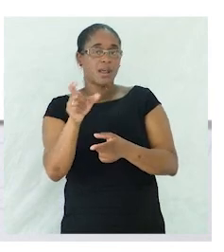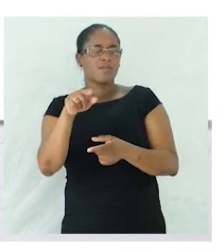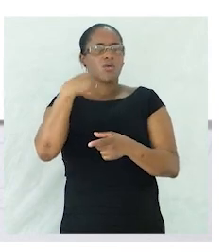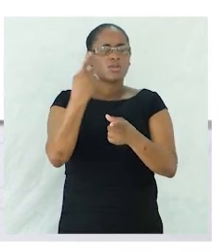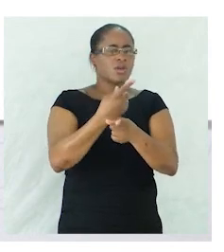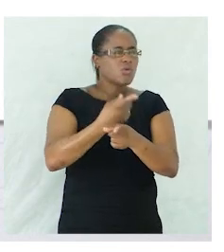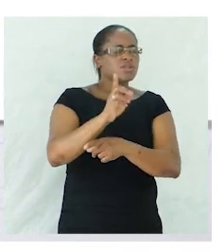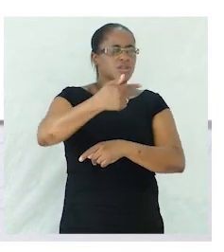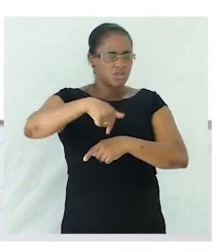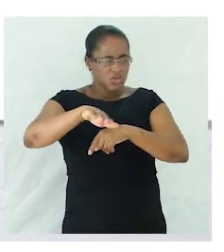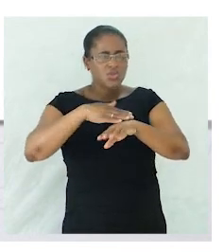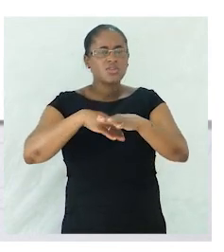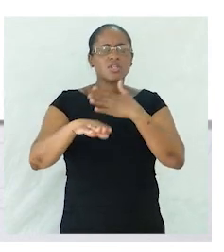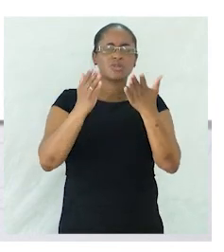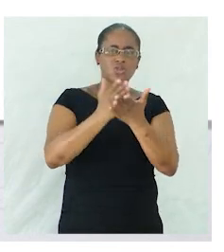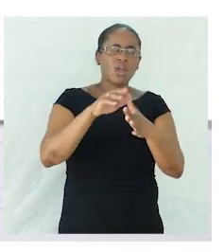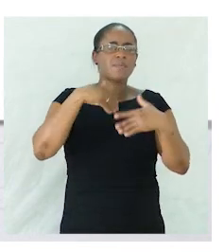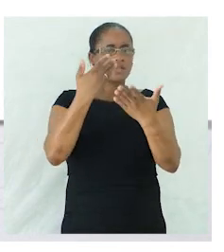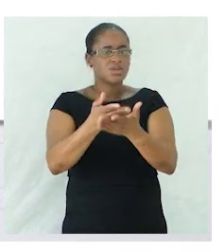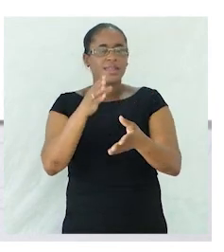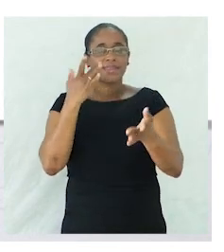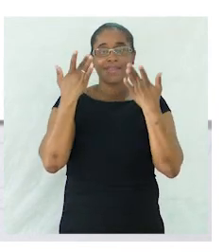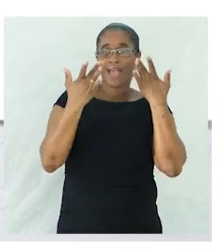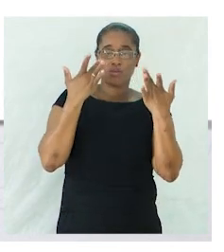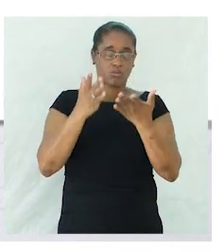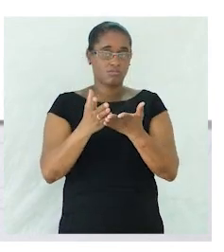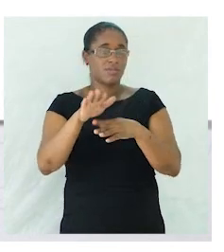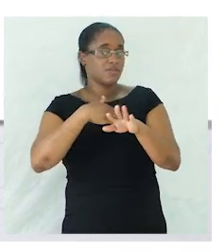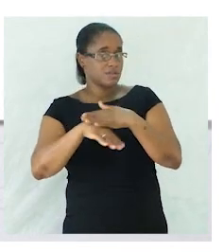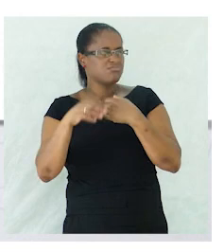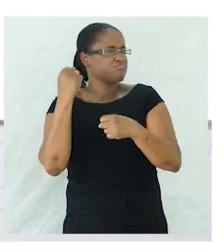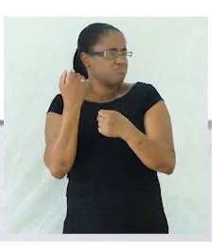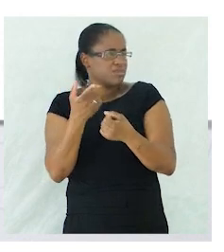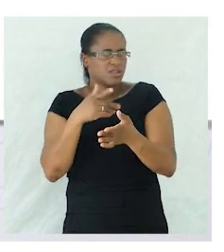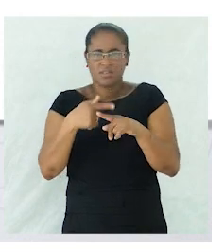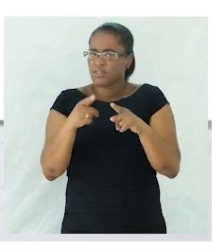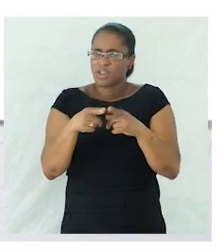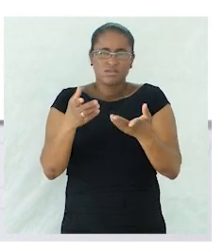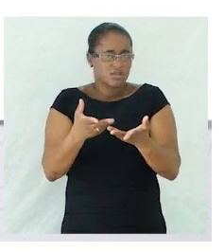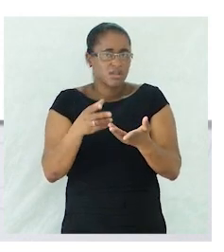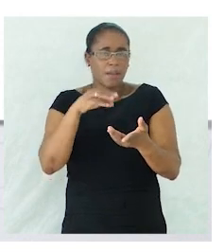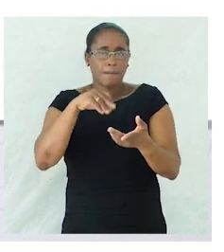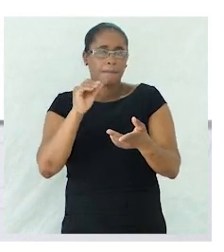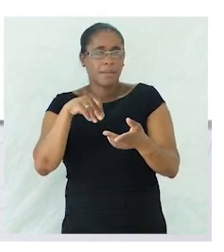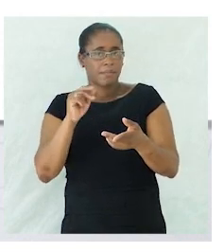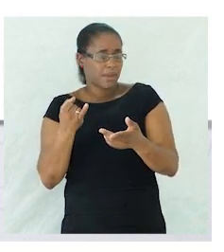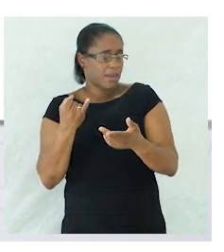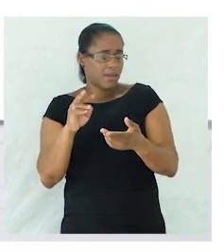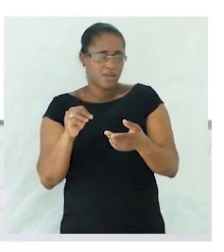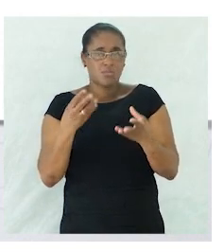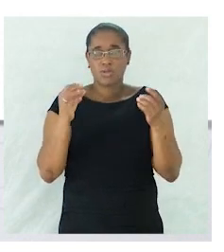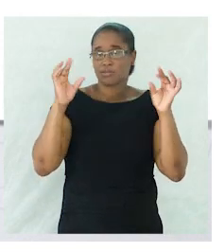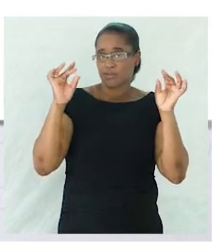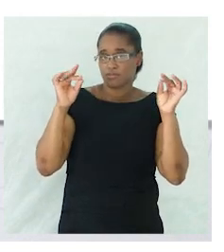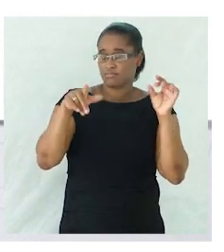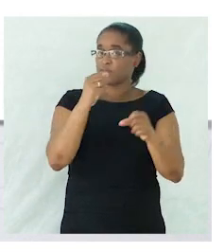que fazemos na escola são as representações teatrais desempenhamos papéis diversos há sempre muita diversão então um exercício